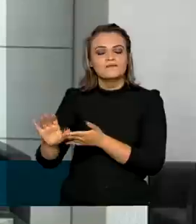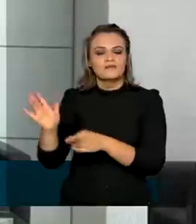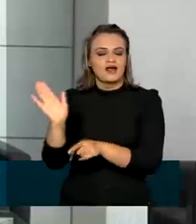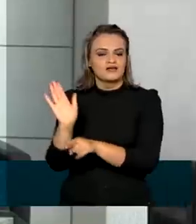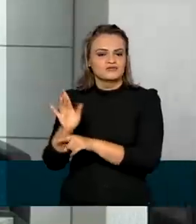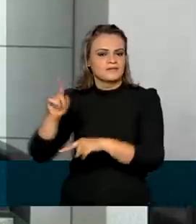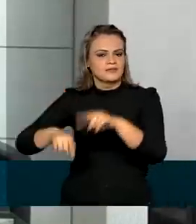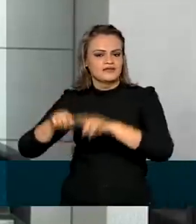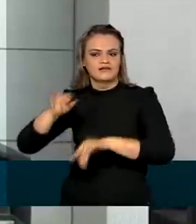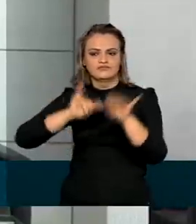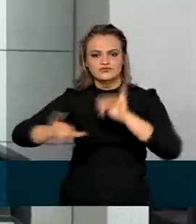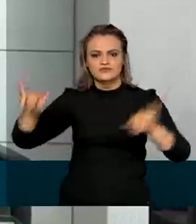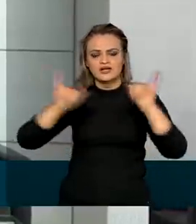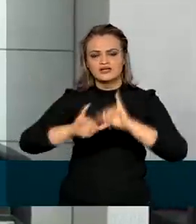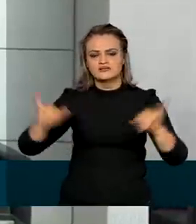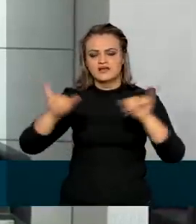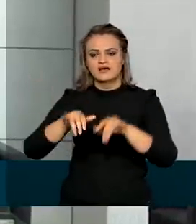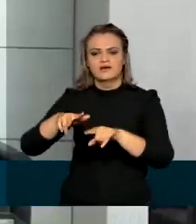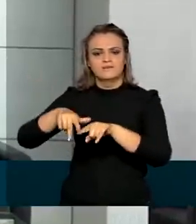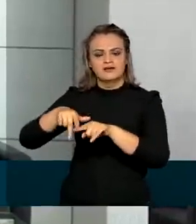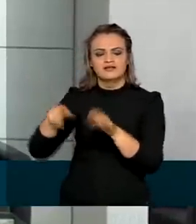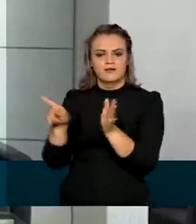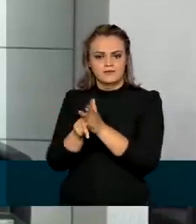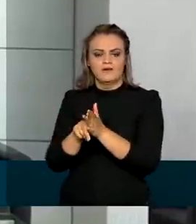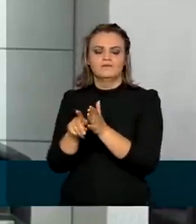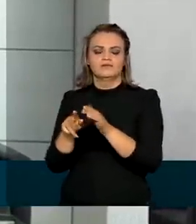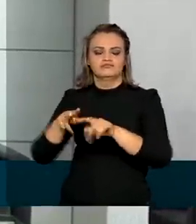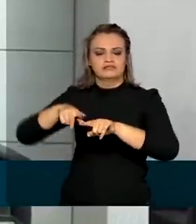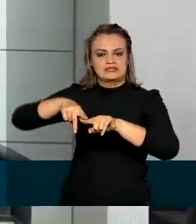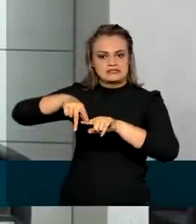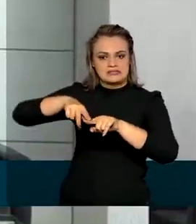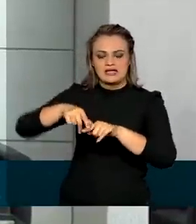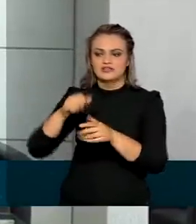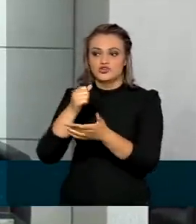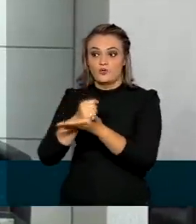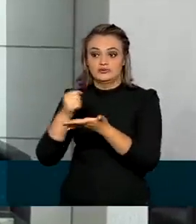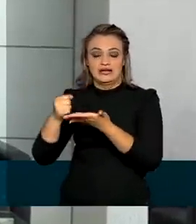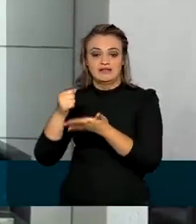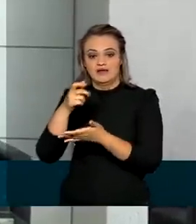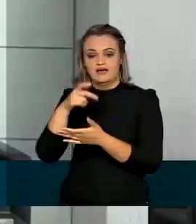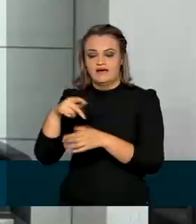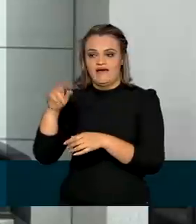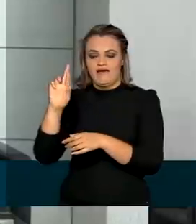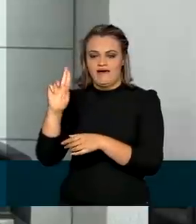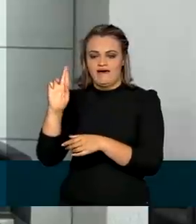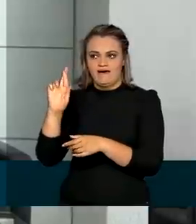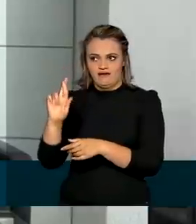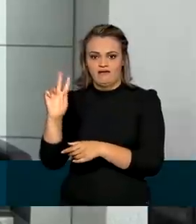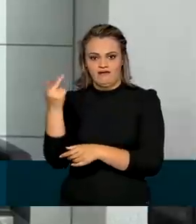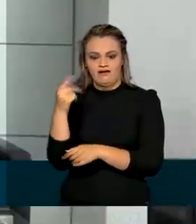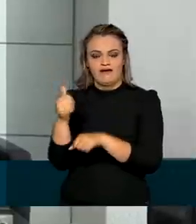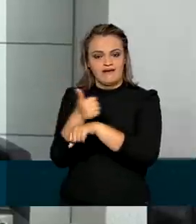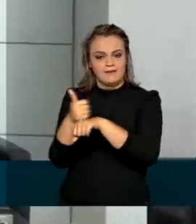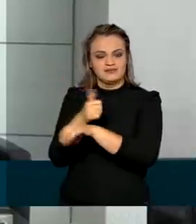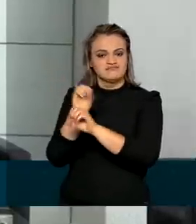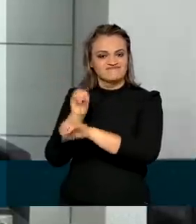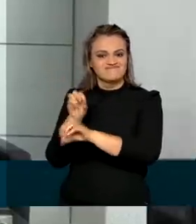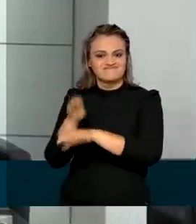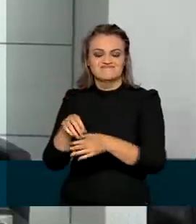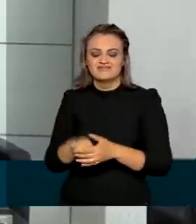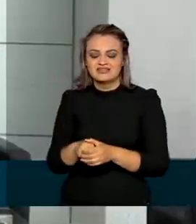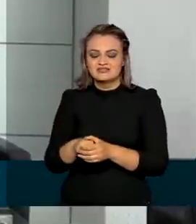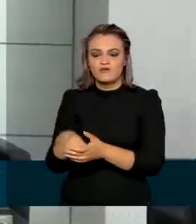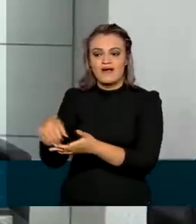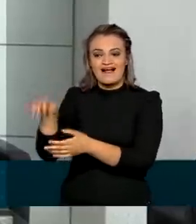material de divulgação, para a aquisição de material esportivo e para a contratação de RH e a capacitação. Cada